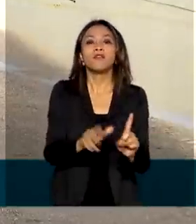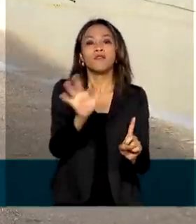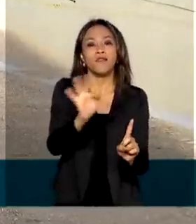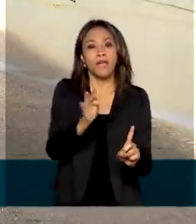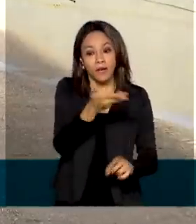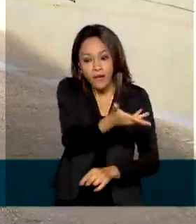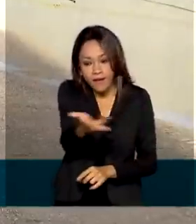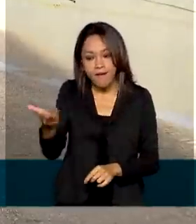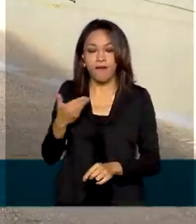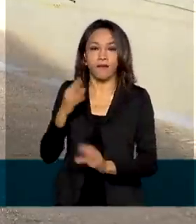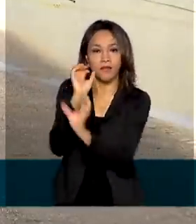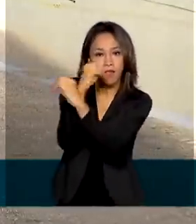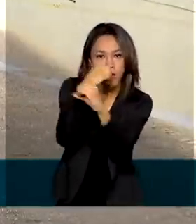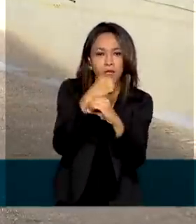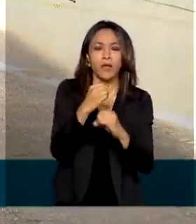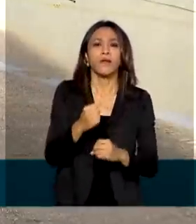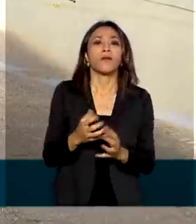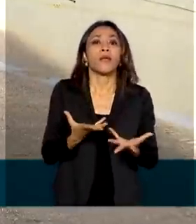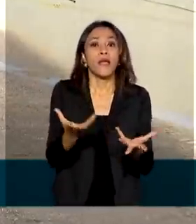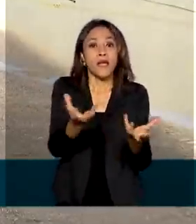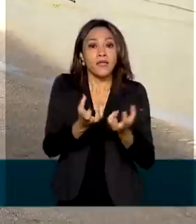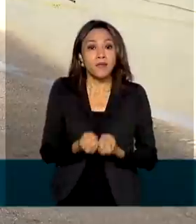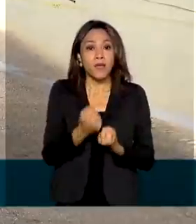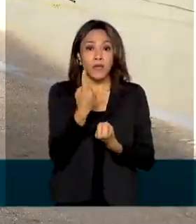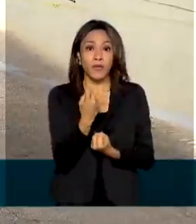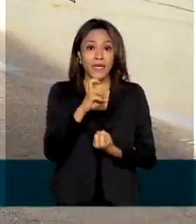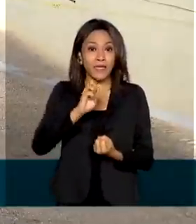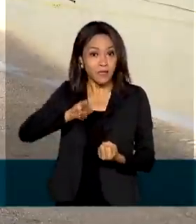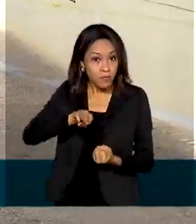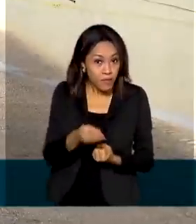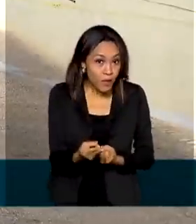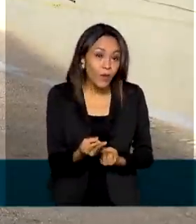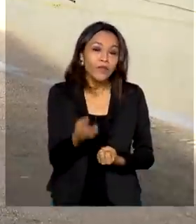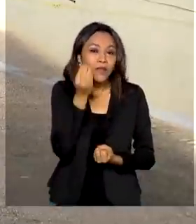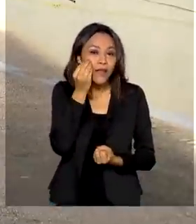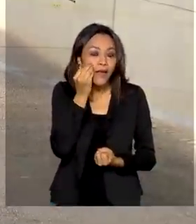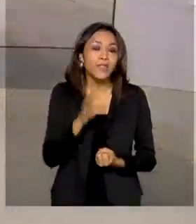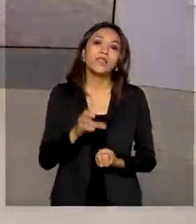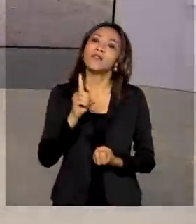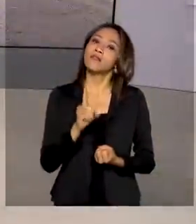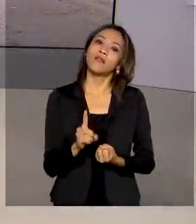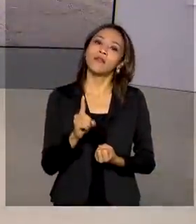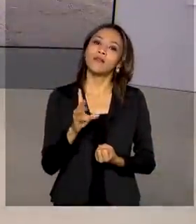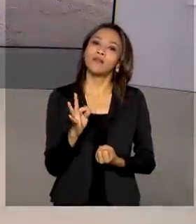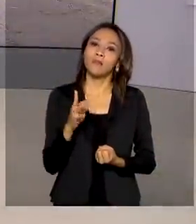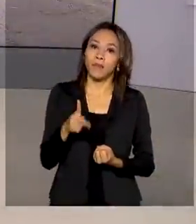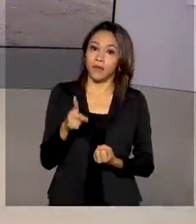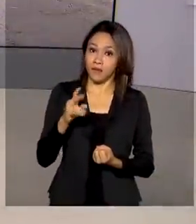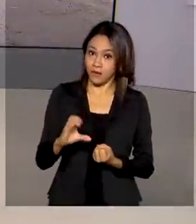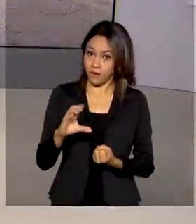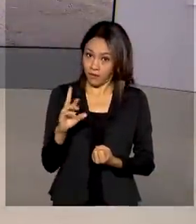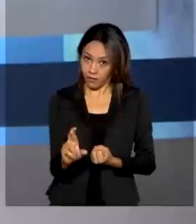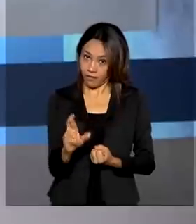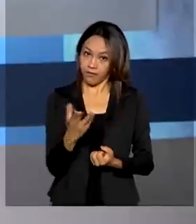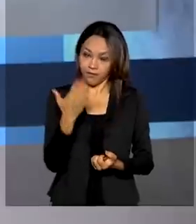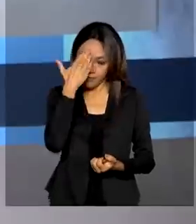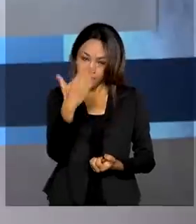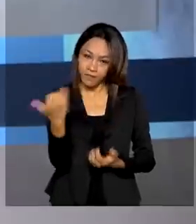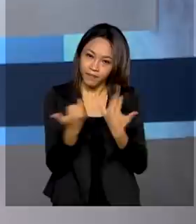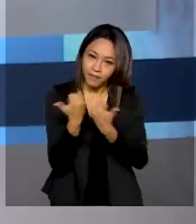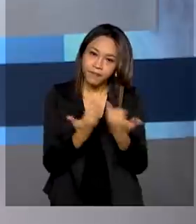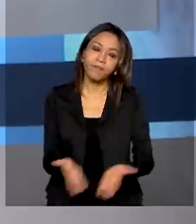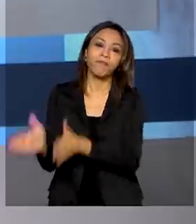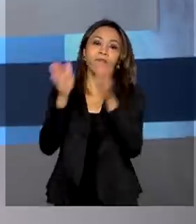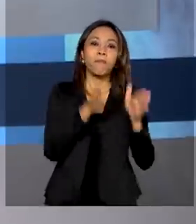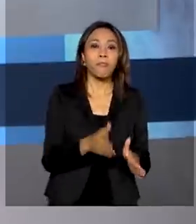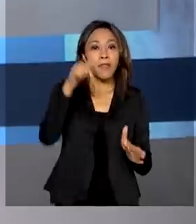receberam 15 milhões de testes RT-PCR. Renata, eu volto com você. Muito obrigada pelas suas informações, Tiago. E a